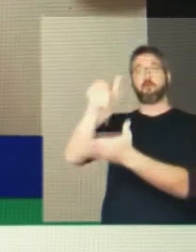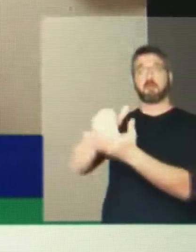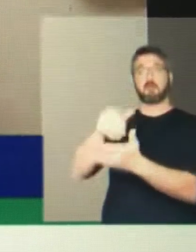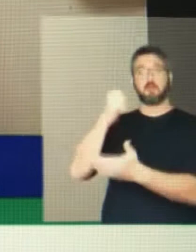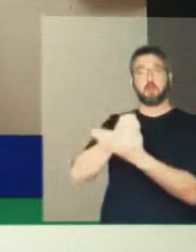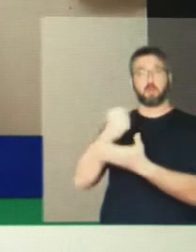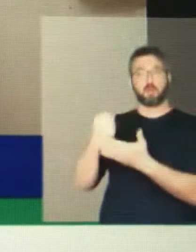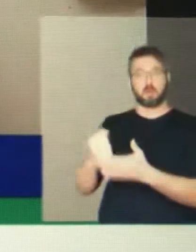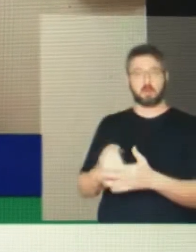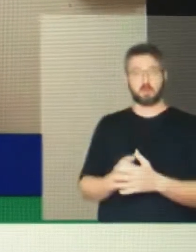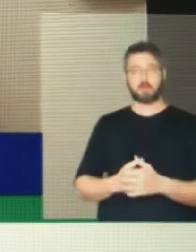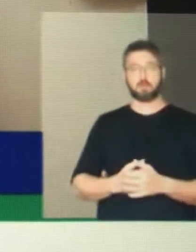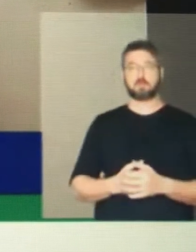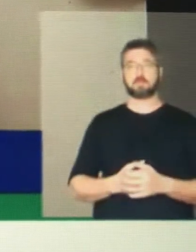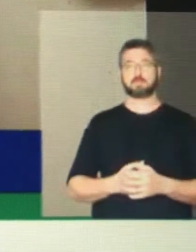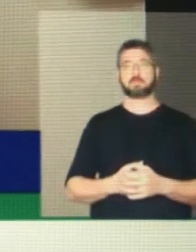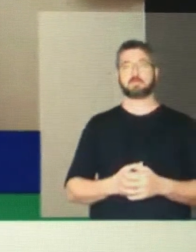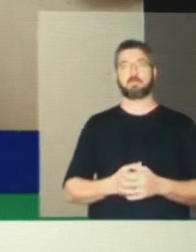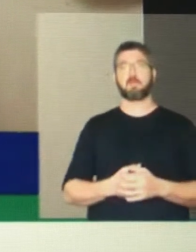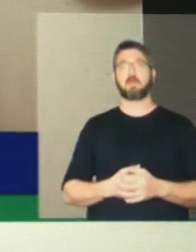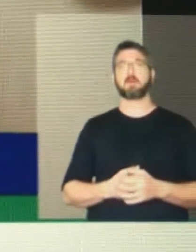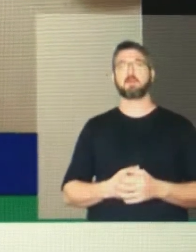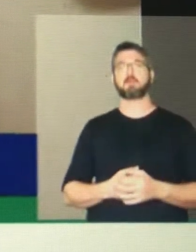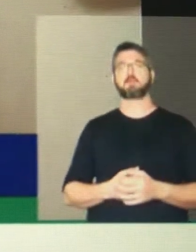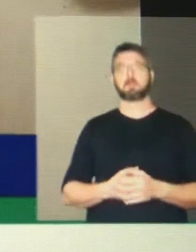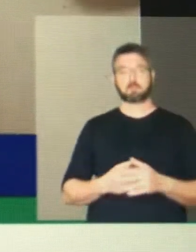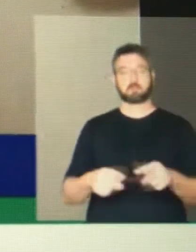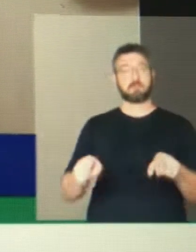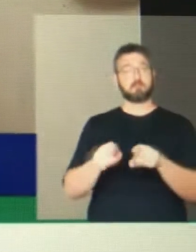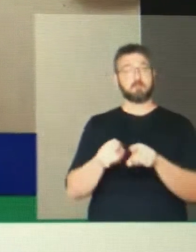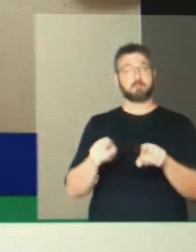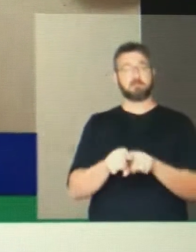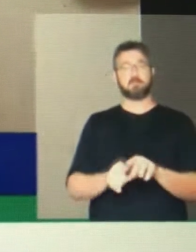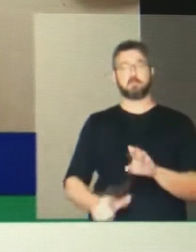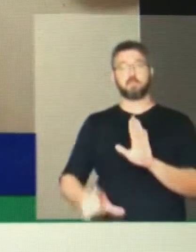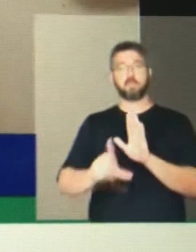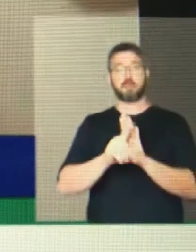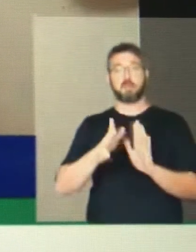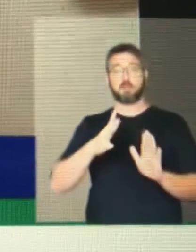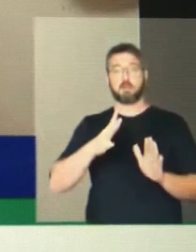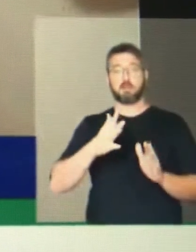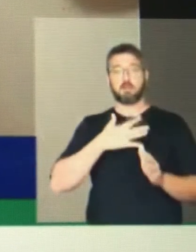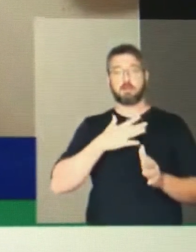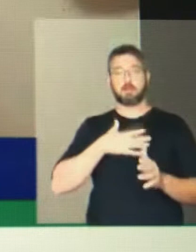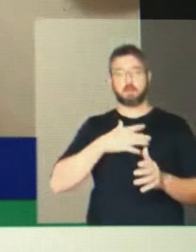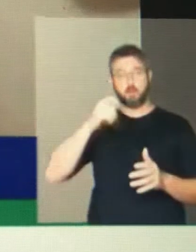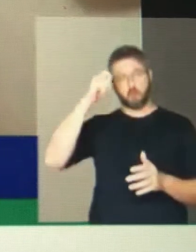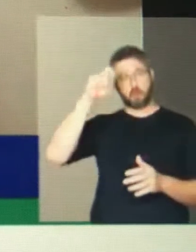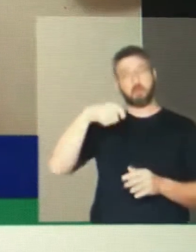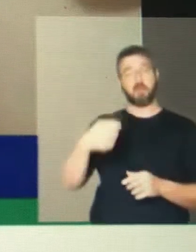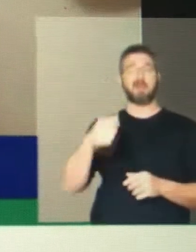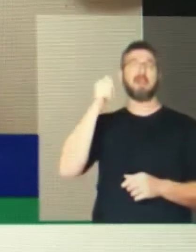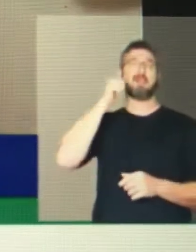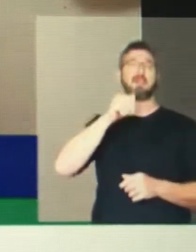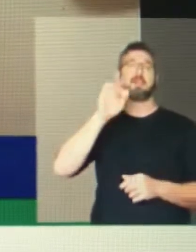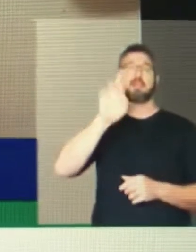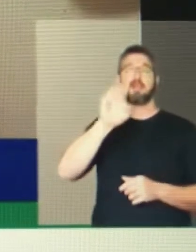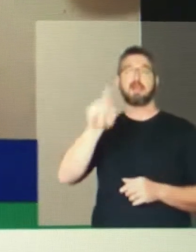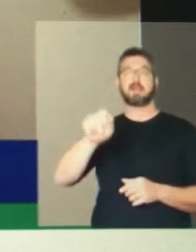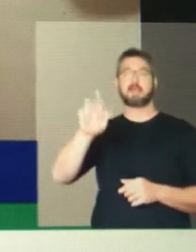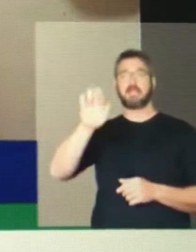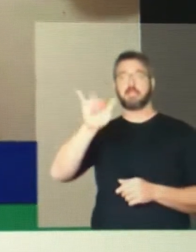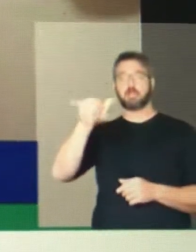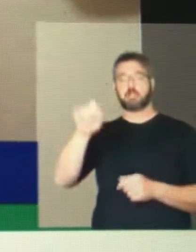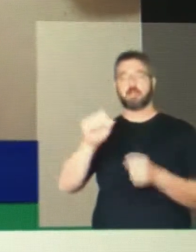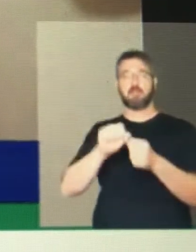relatada pela deputada Tereza Cristina, hoje ministra, para permitir a prorrogação dessas dívidas contraídas até 2019 e por 10 anos.